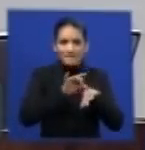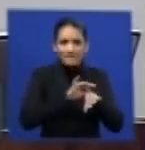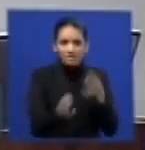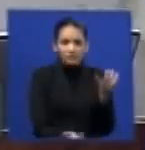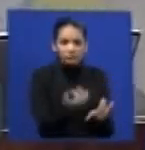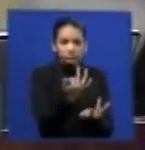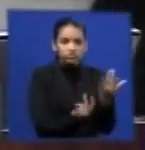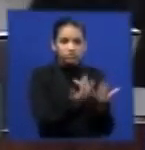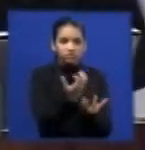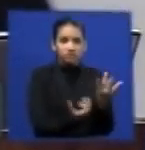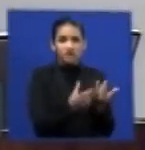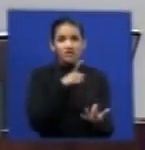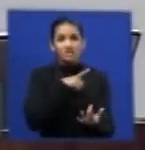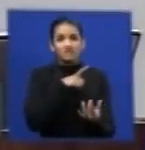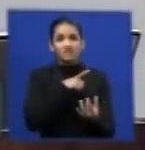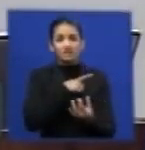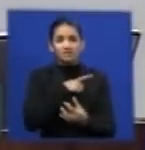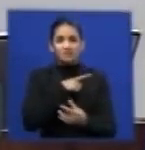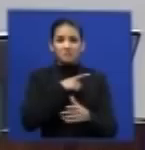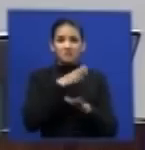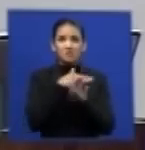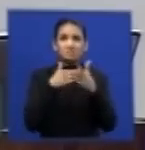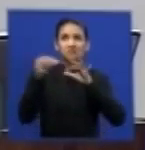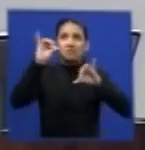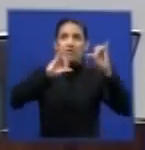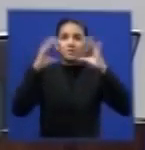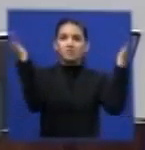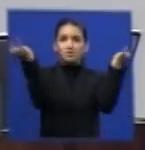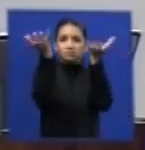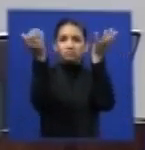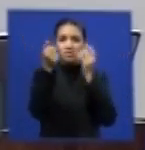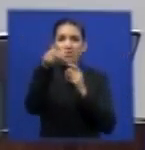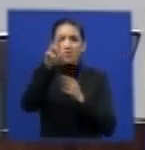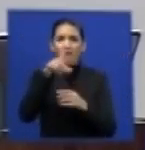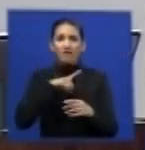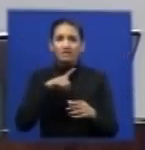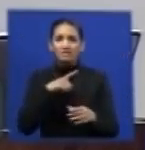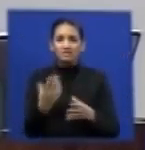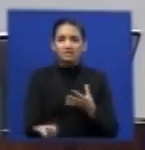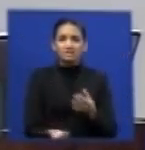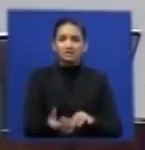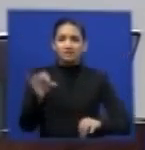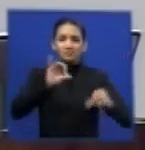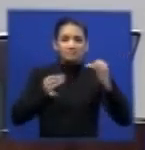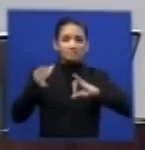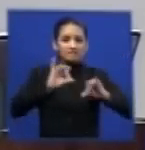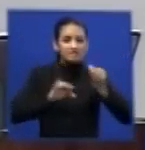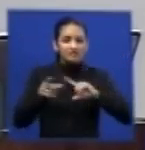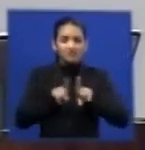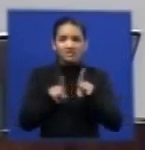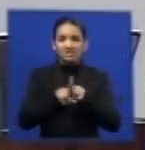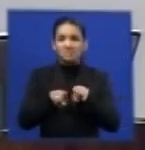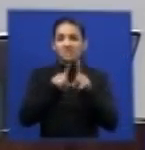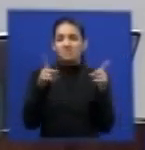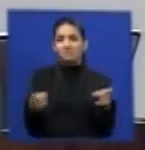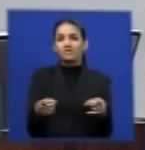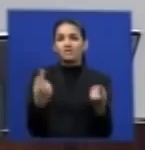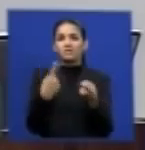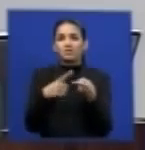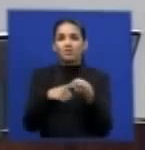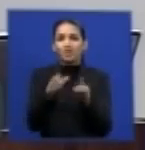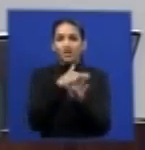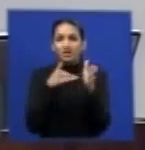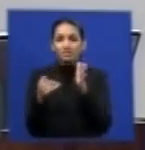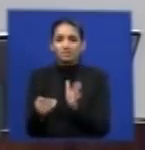esses gases tóxicos e que esses alto fornos não tem capacidade nem filtro suficientes para absorver